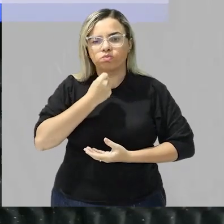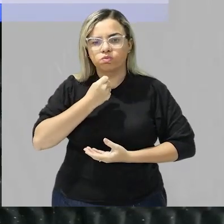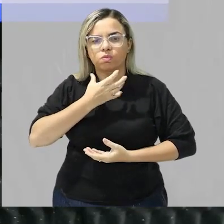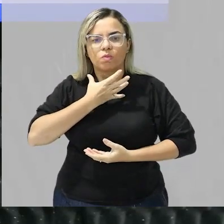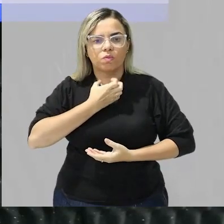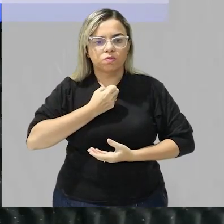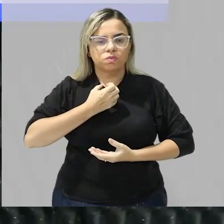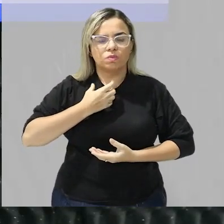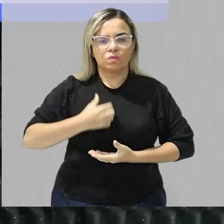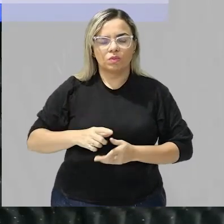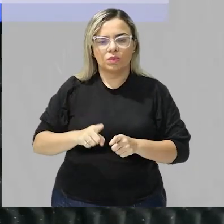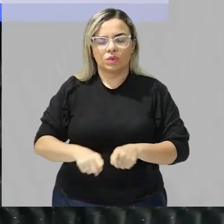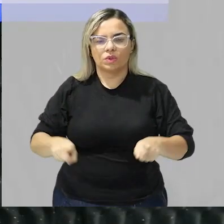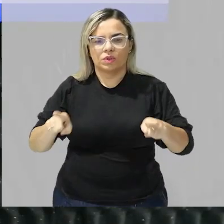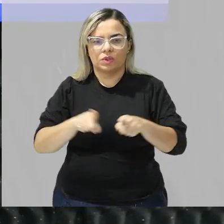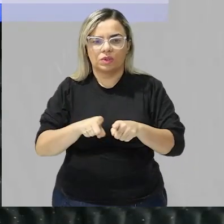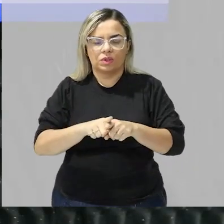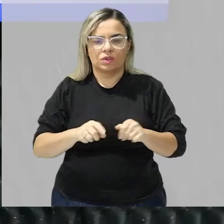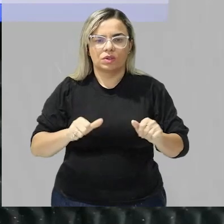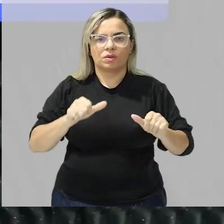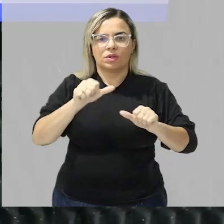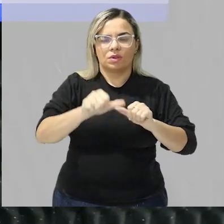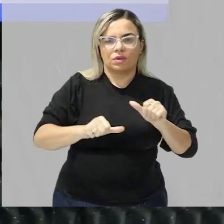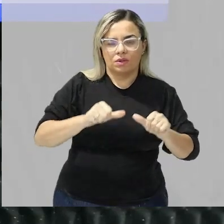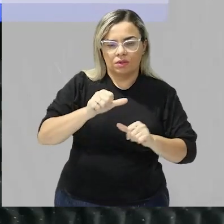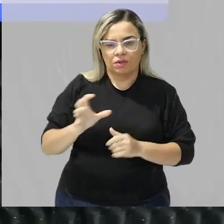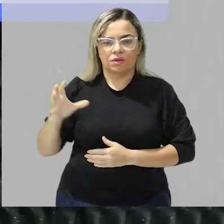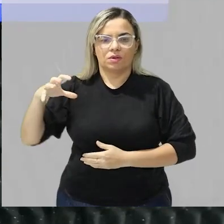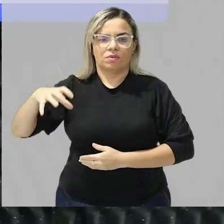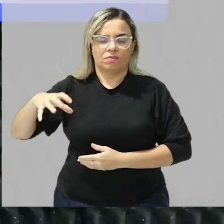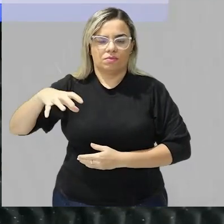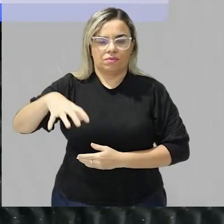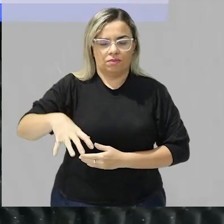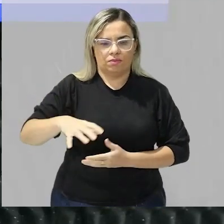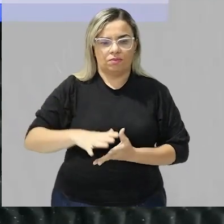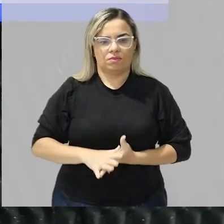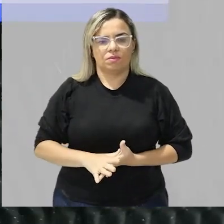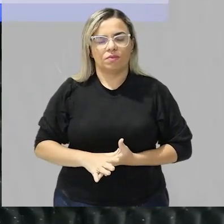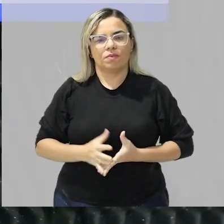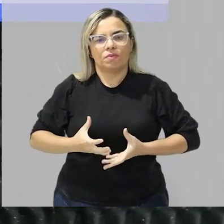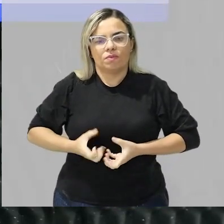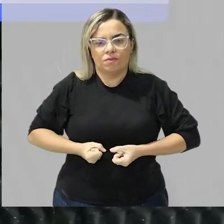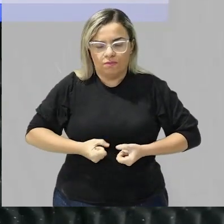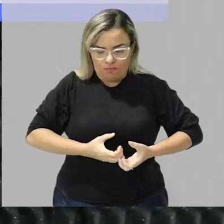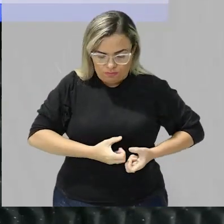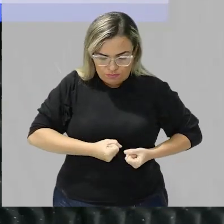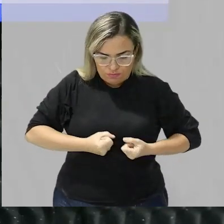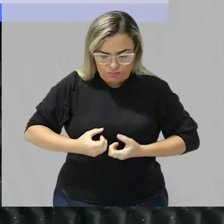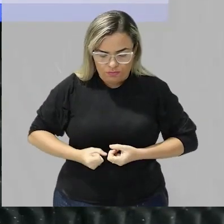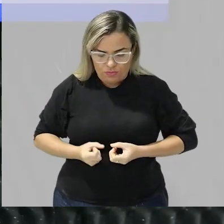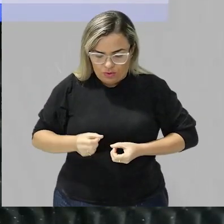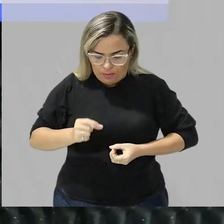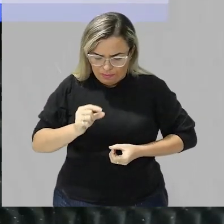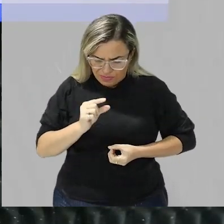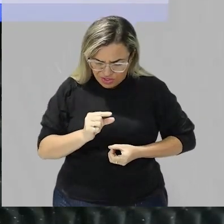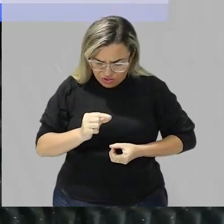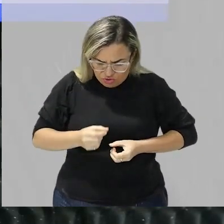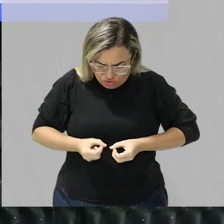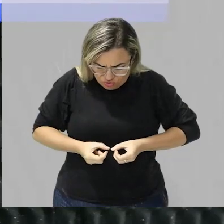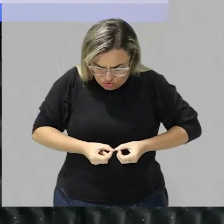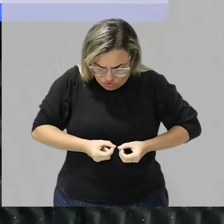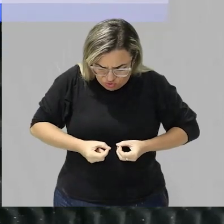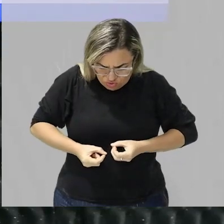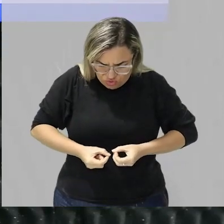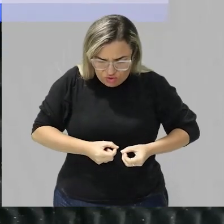de reações enzimáticas onde as enzimas elas vão quebrar o alimento em partículas menores tá